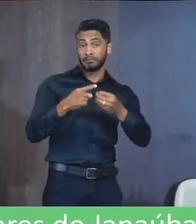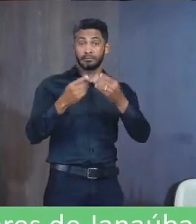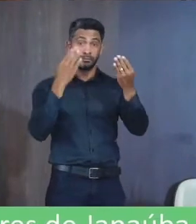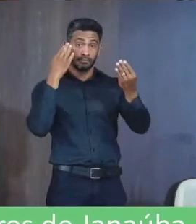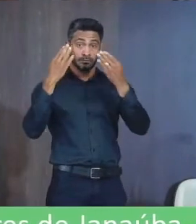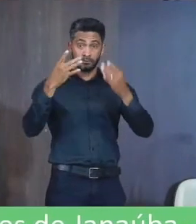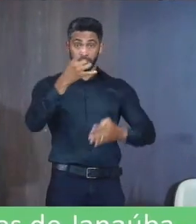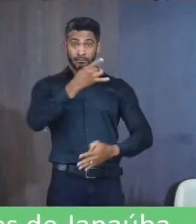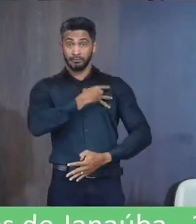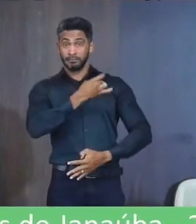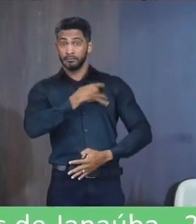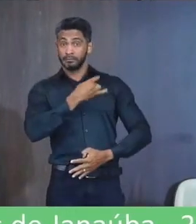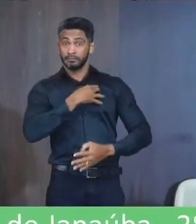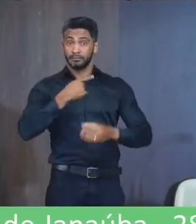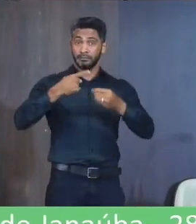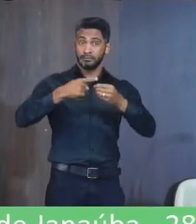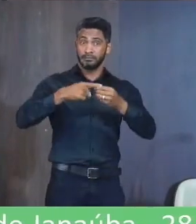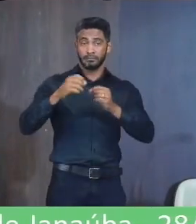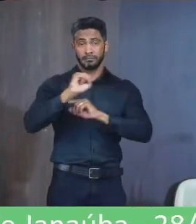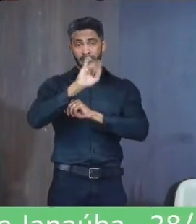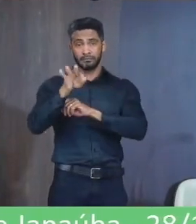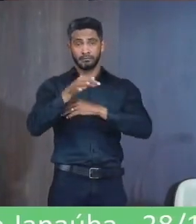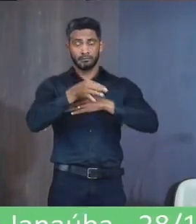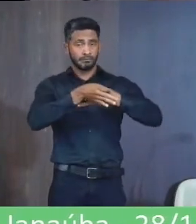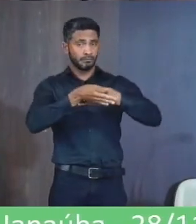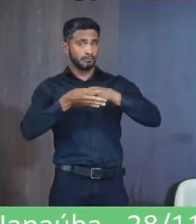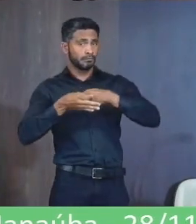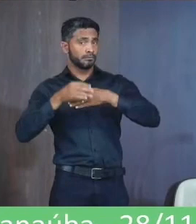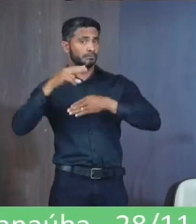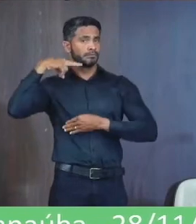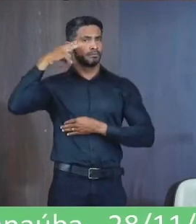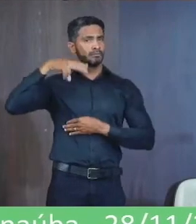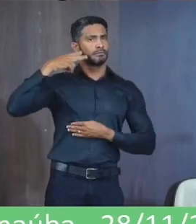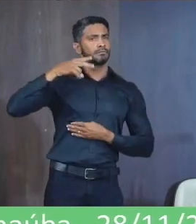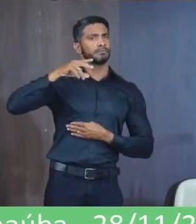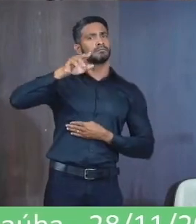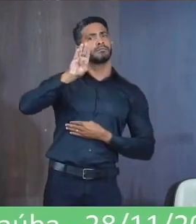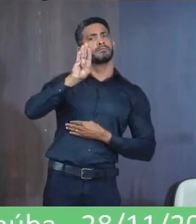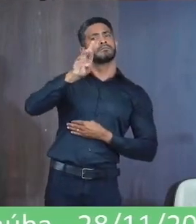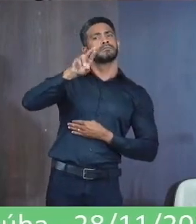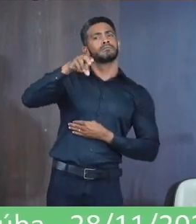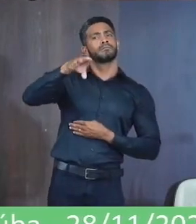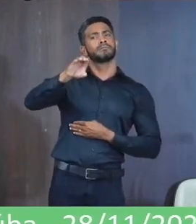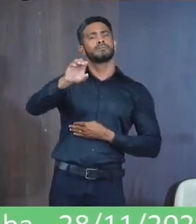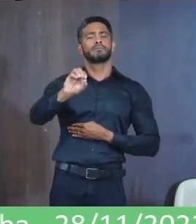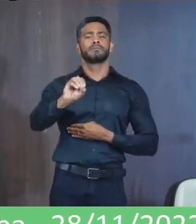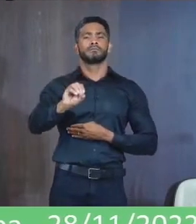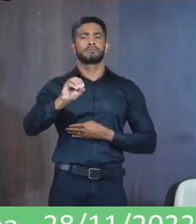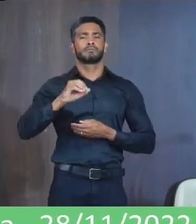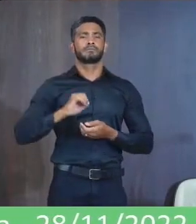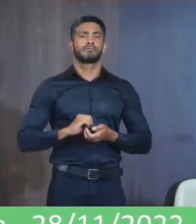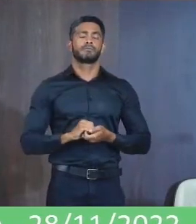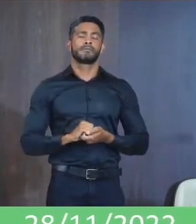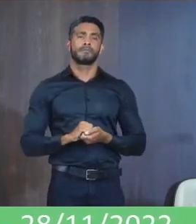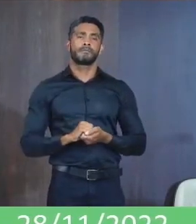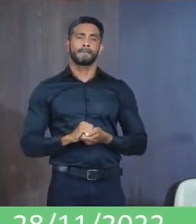do Município de Janaúba De Autoria do Vereador Bruno Henrique Oliveira Mendes